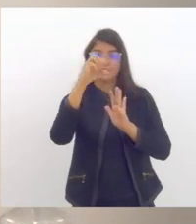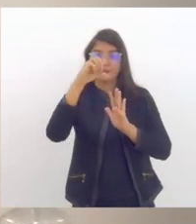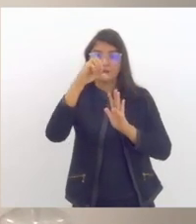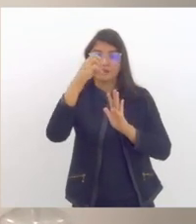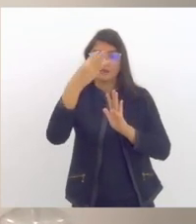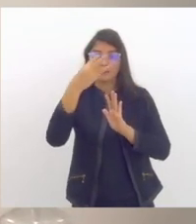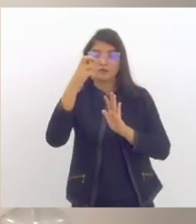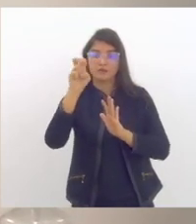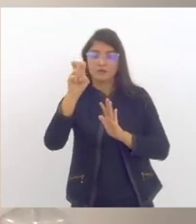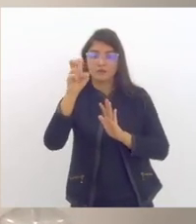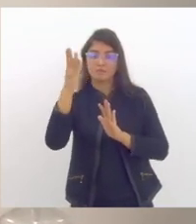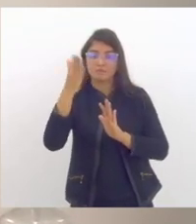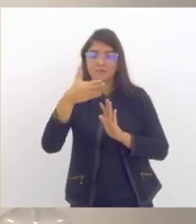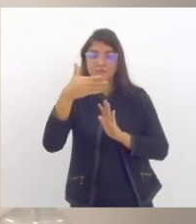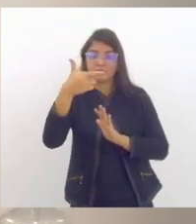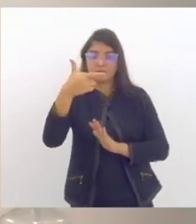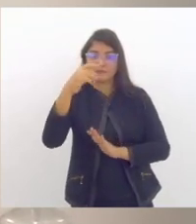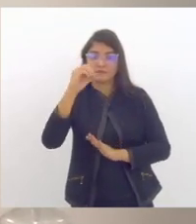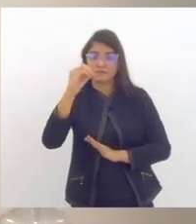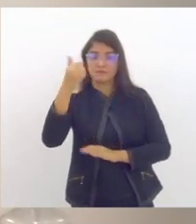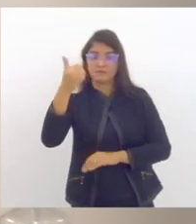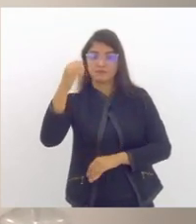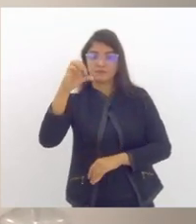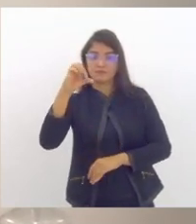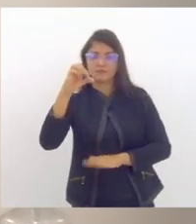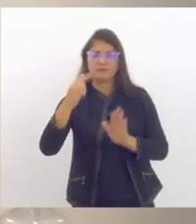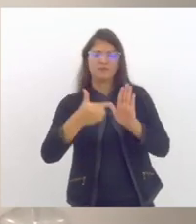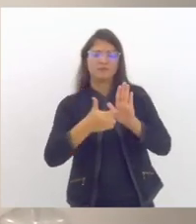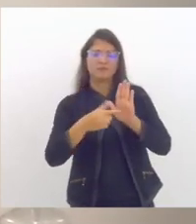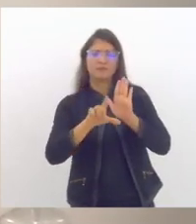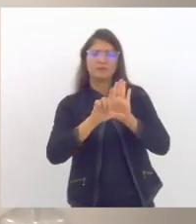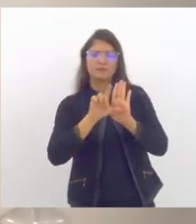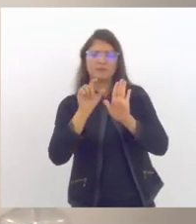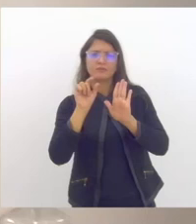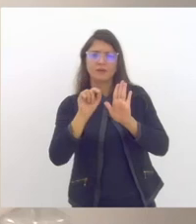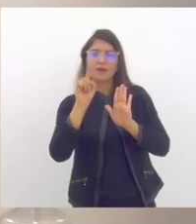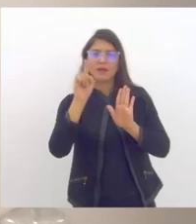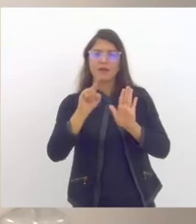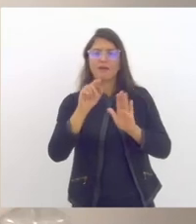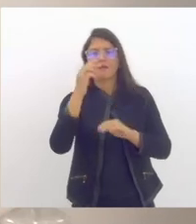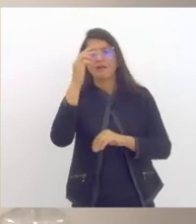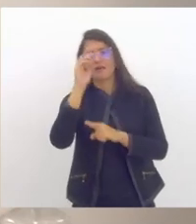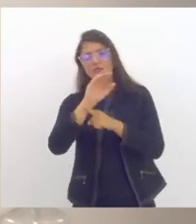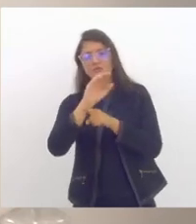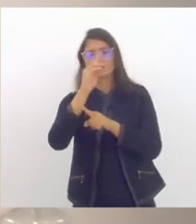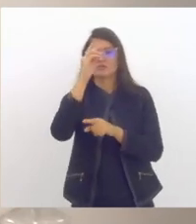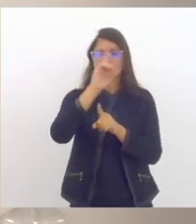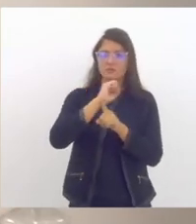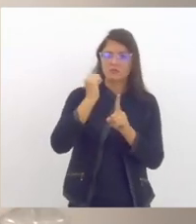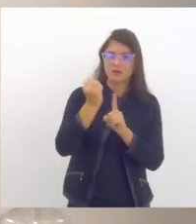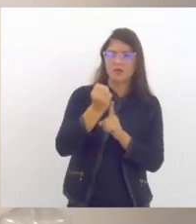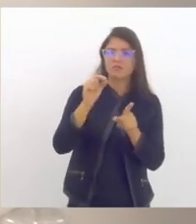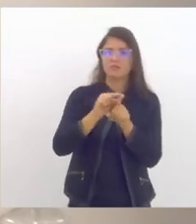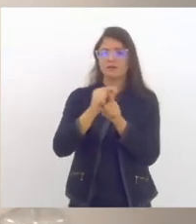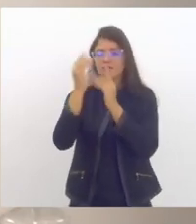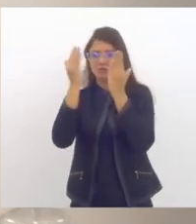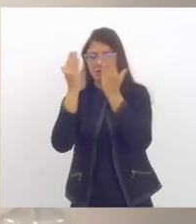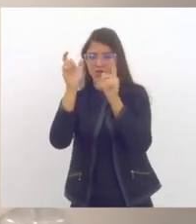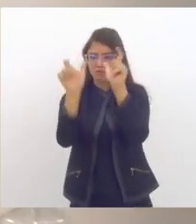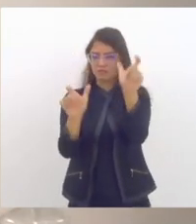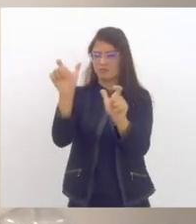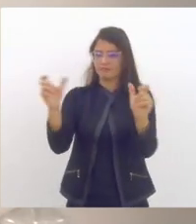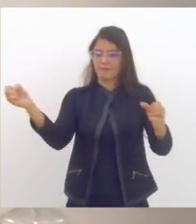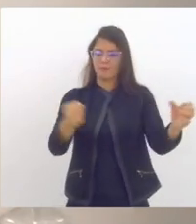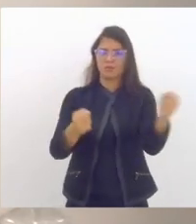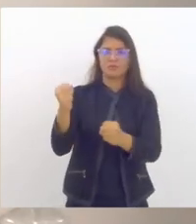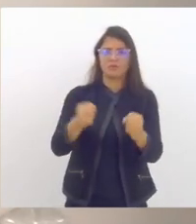2019 para garantir a presença de assistentes sociais e psicólogos em toda a educação